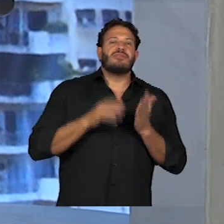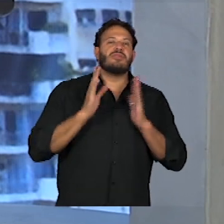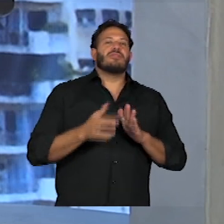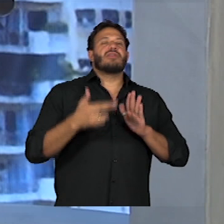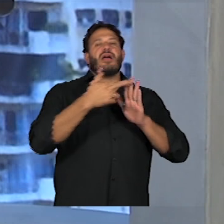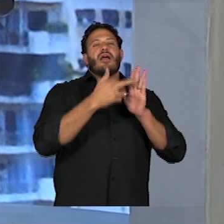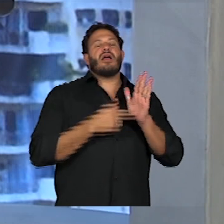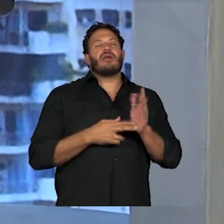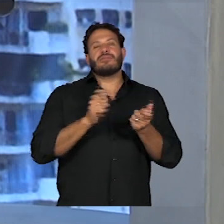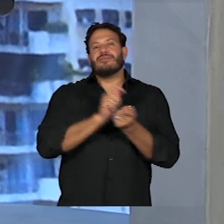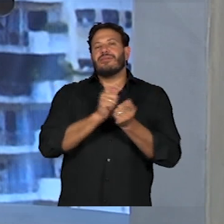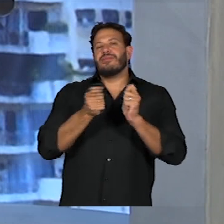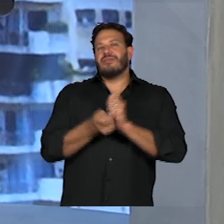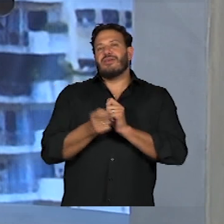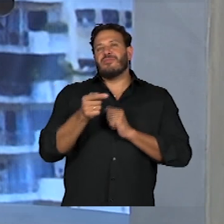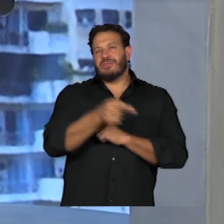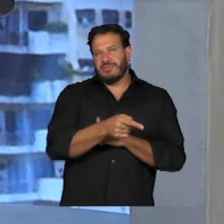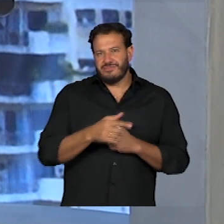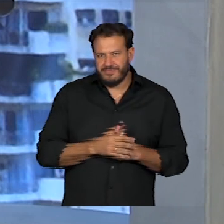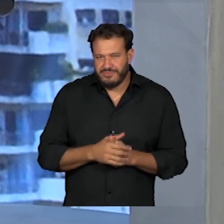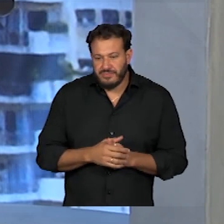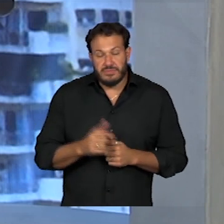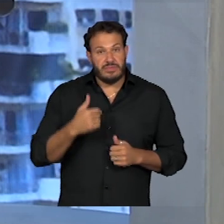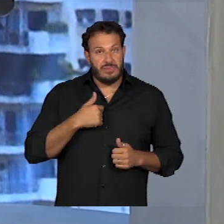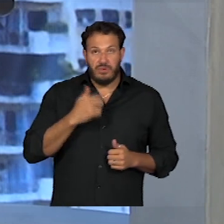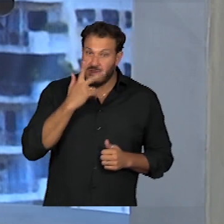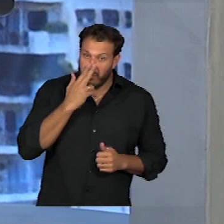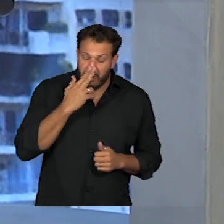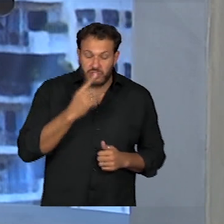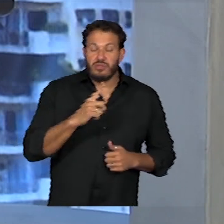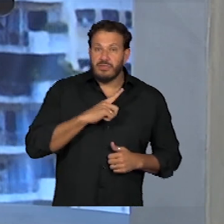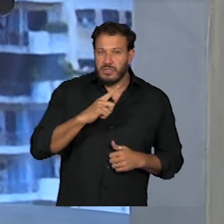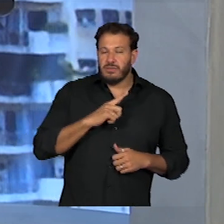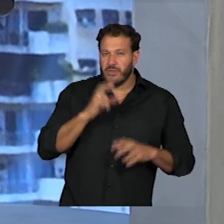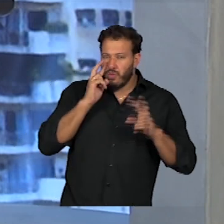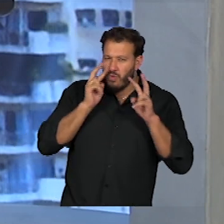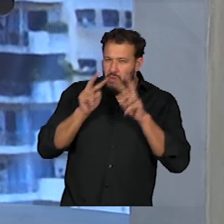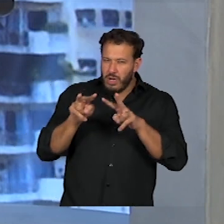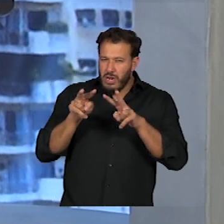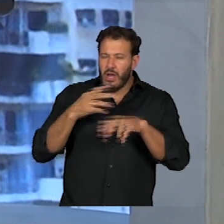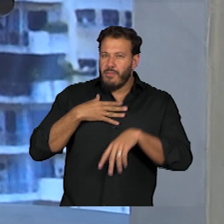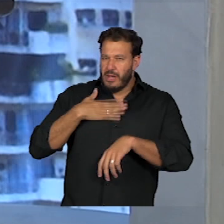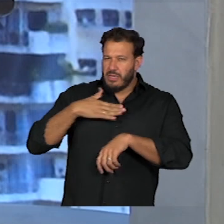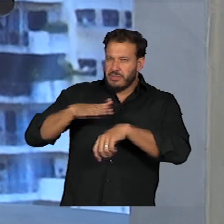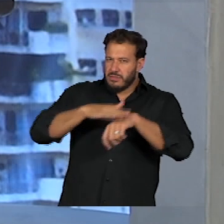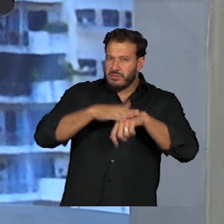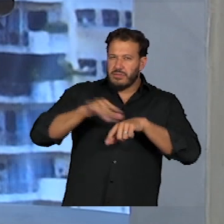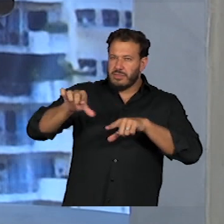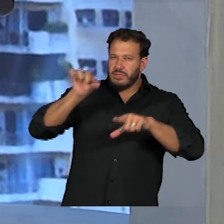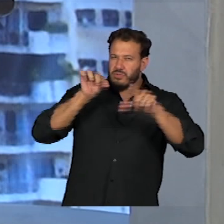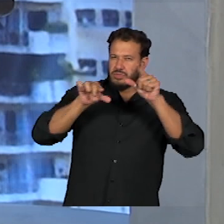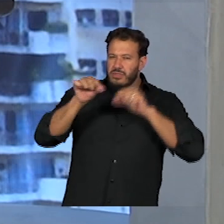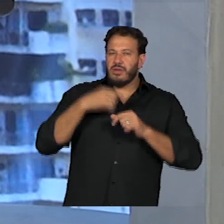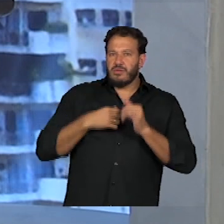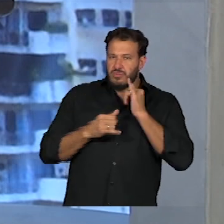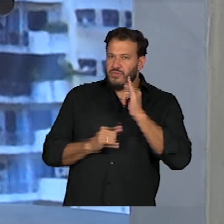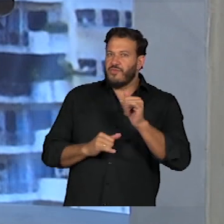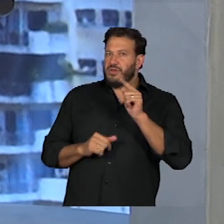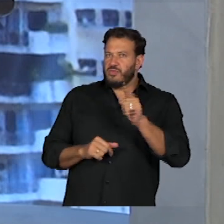adequam ali, sabe? Então, eu acho que tem que ter um olhar mais selecionado, porque eu falo muito isso.